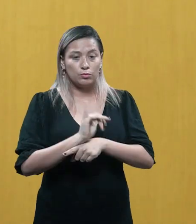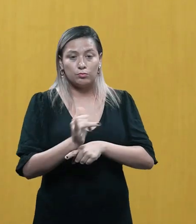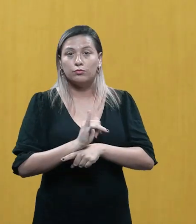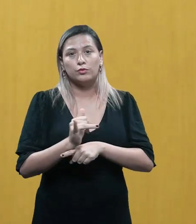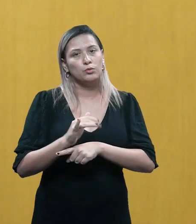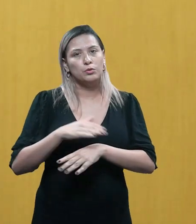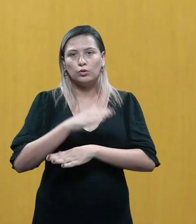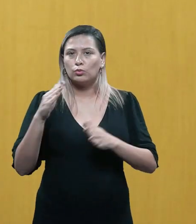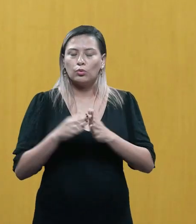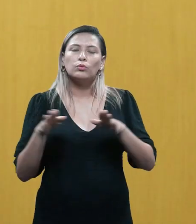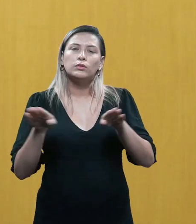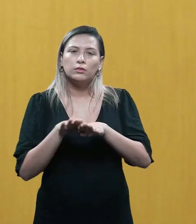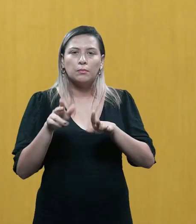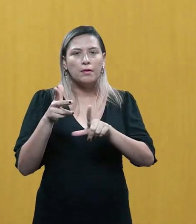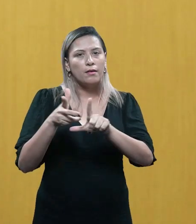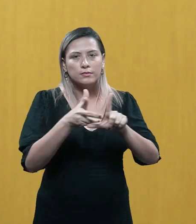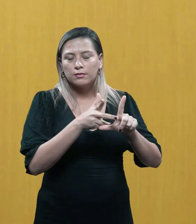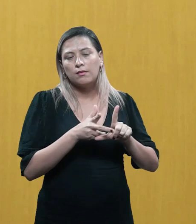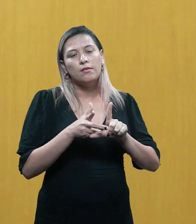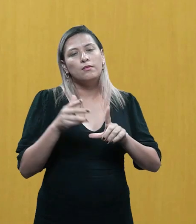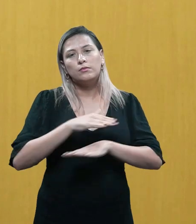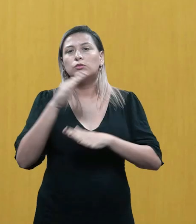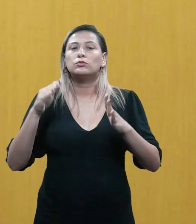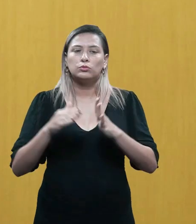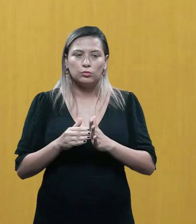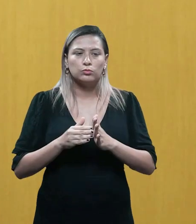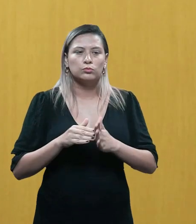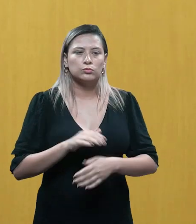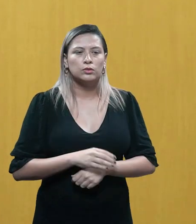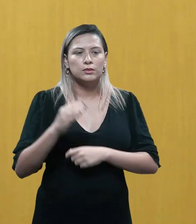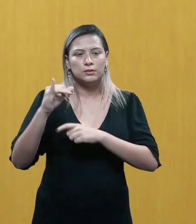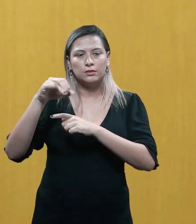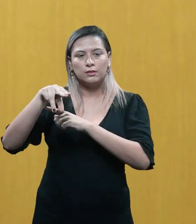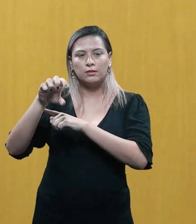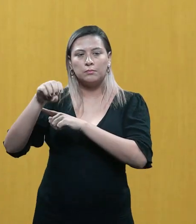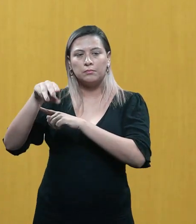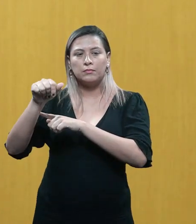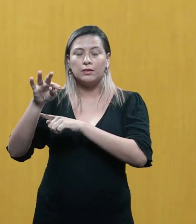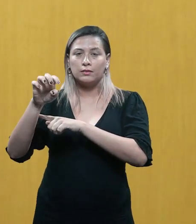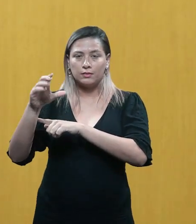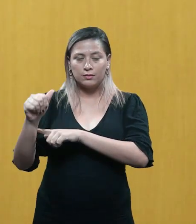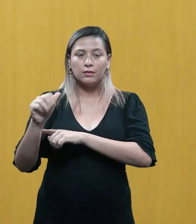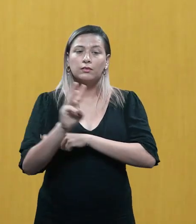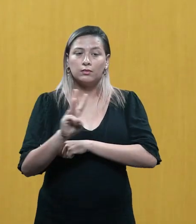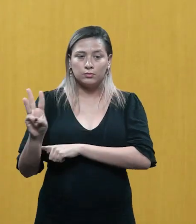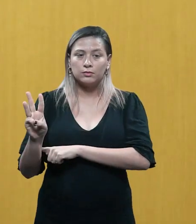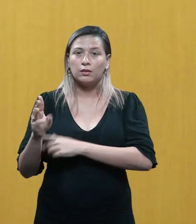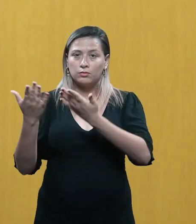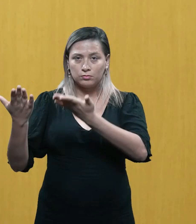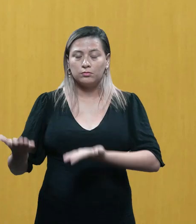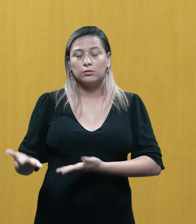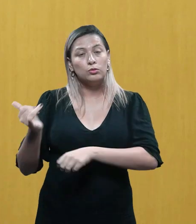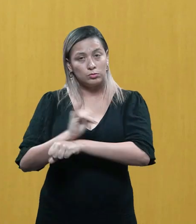Recomendo também todos os filmes e todas as lives da Cinemateca Maranhense, que estão